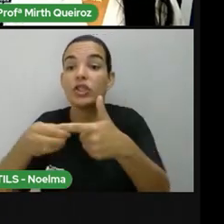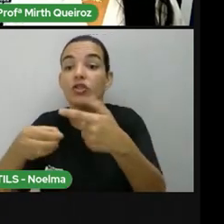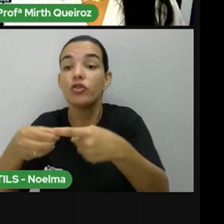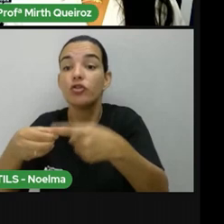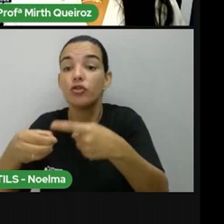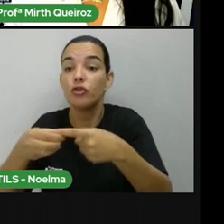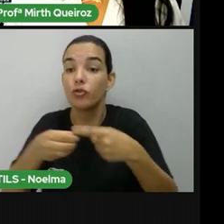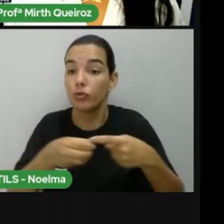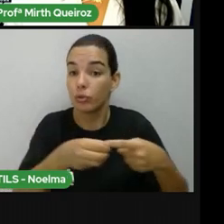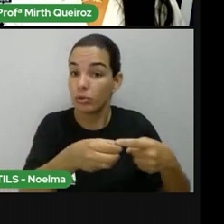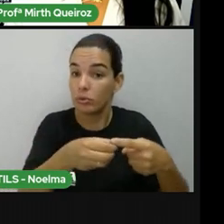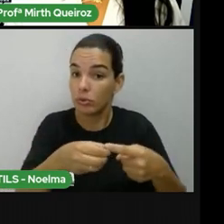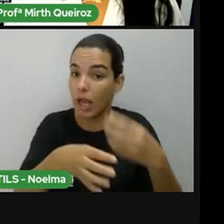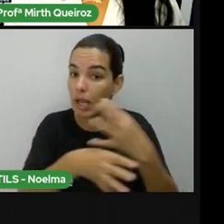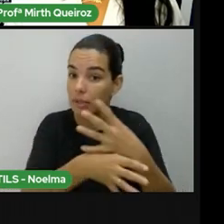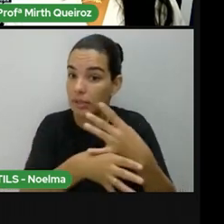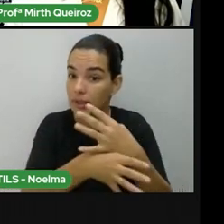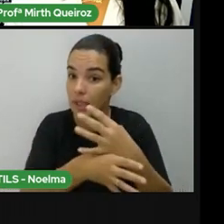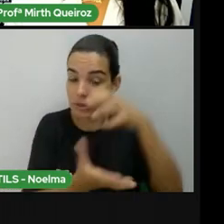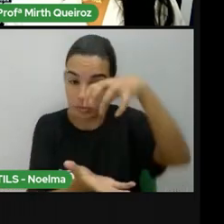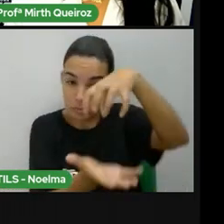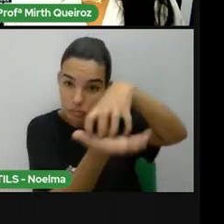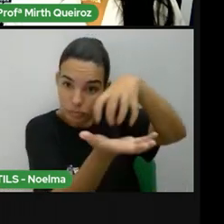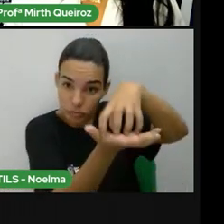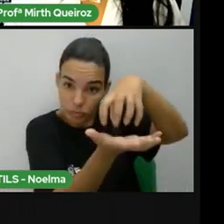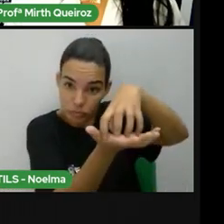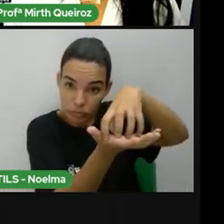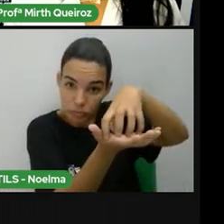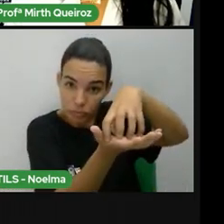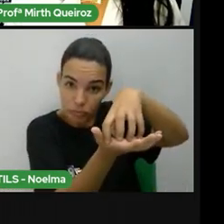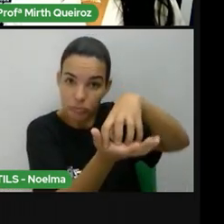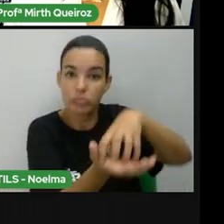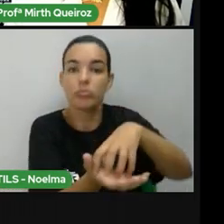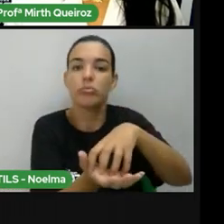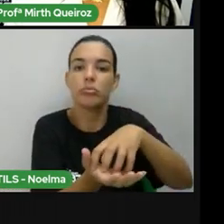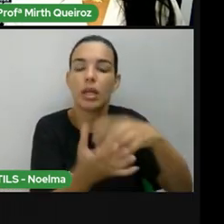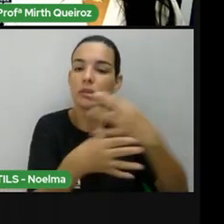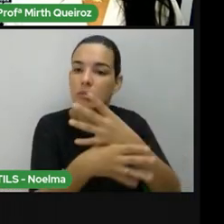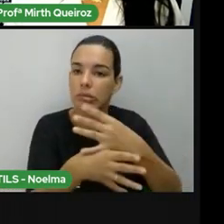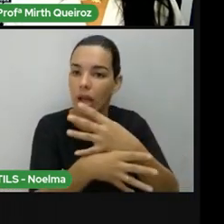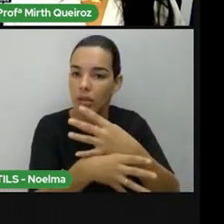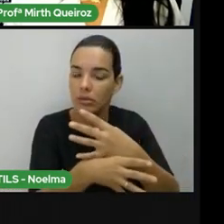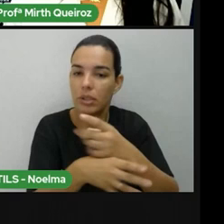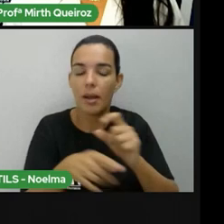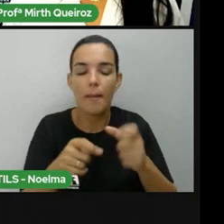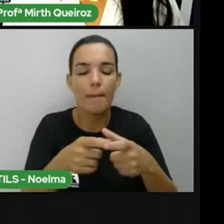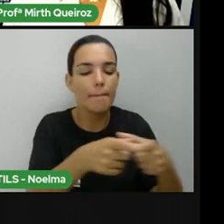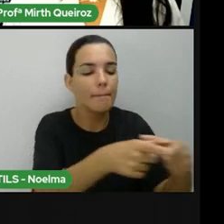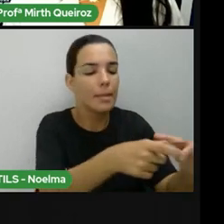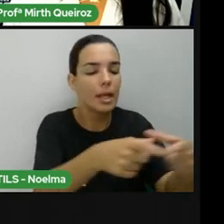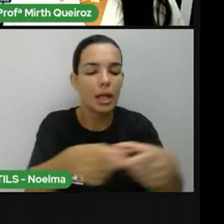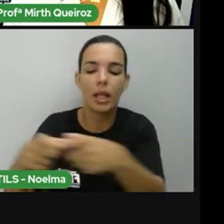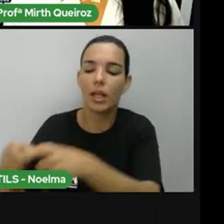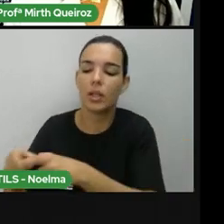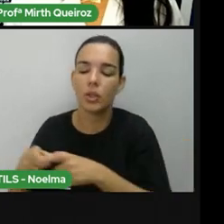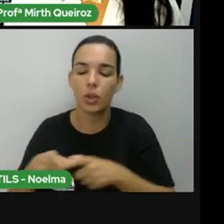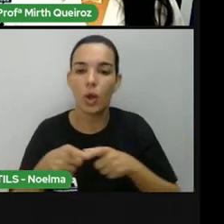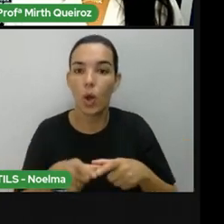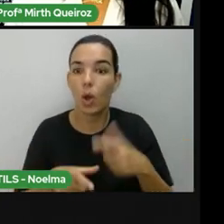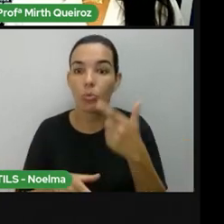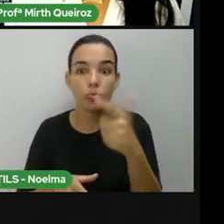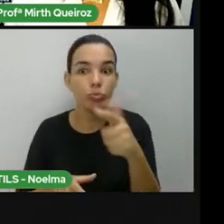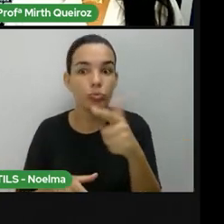A cidade principal é chamada de distrito-sede, enquanto as menores não possuem